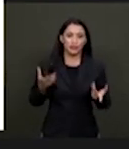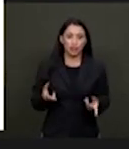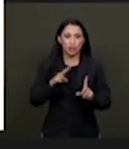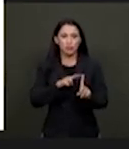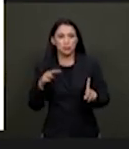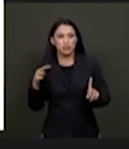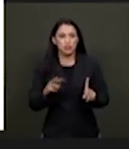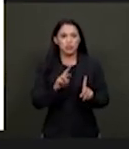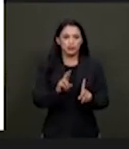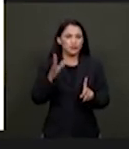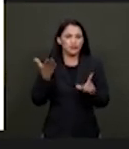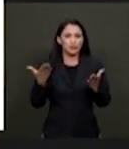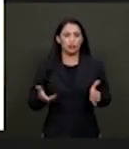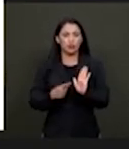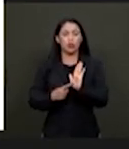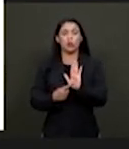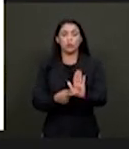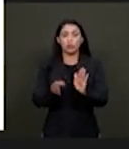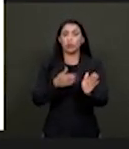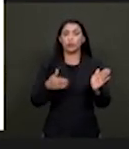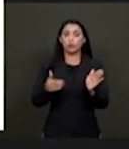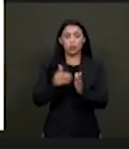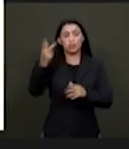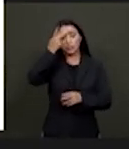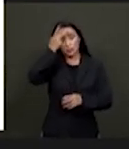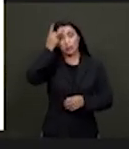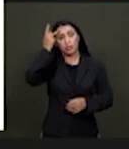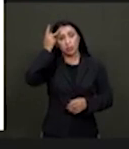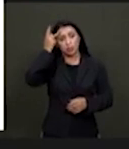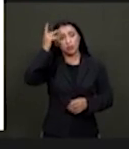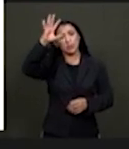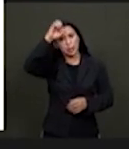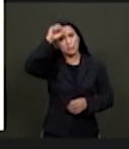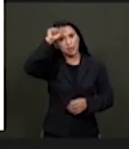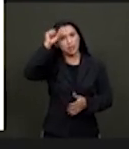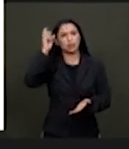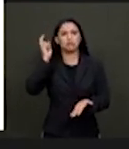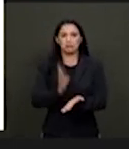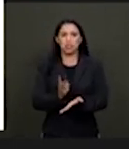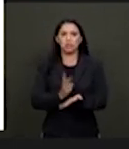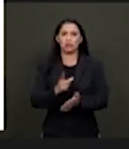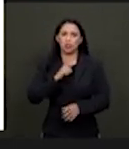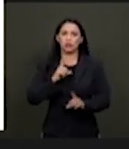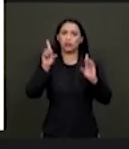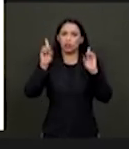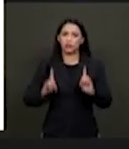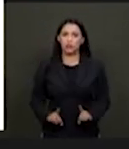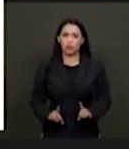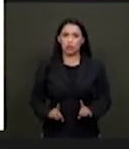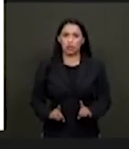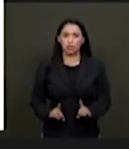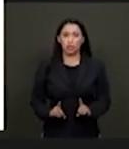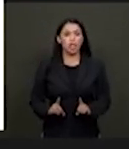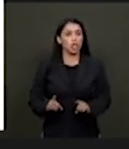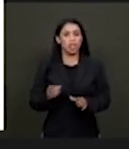deficiência. E mostram que todas as pessoas aprendem, independente da deficiência, inclusive aprendem em todas